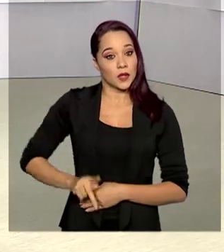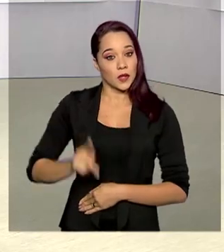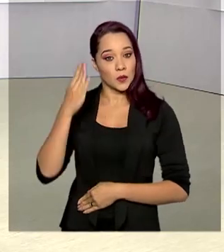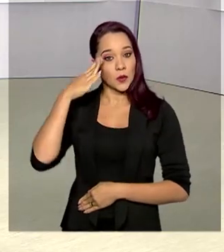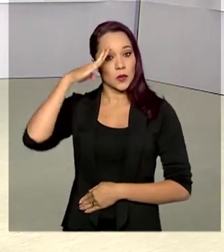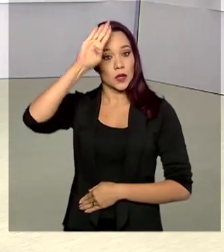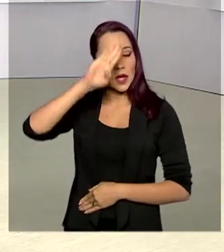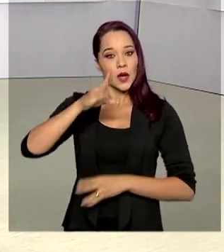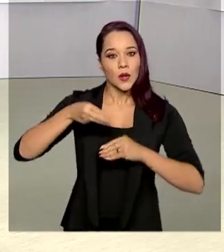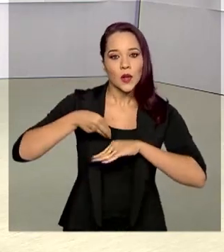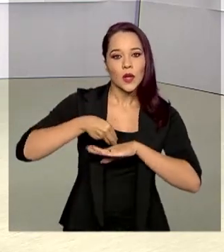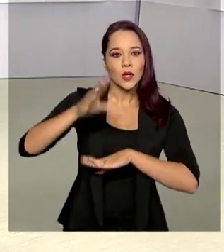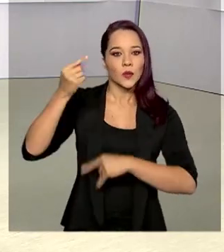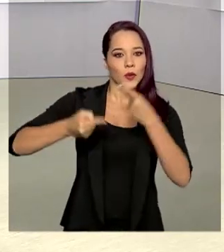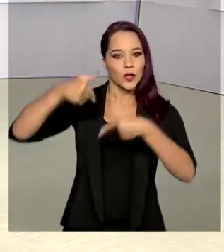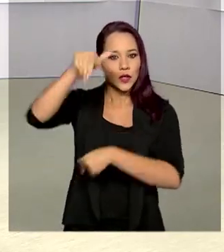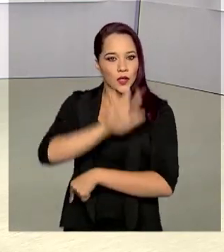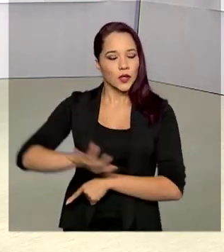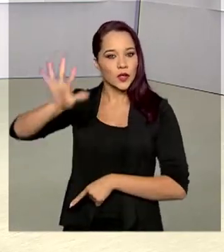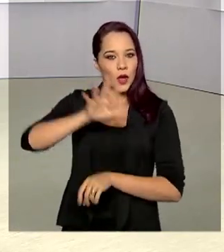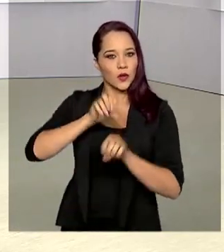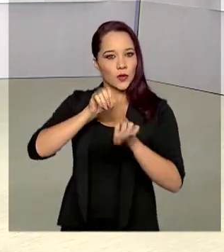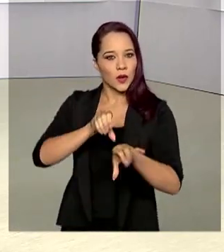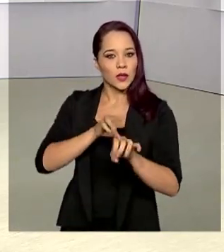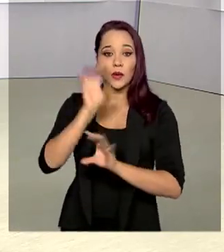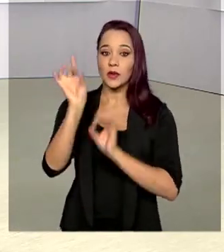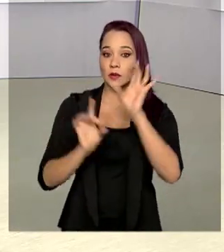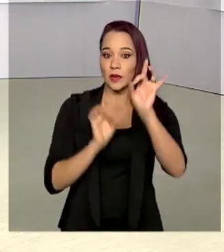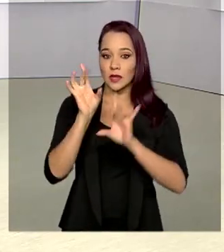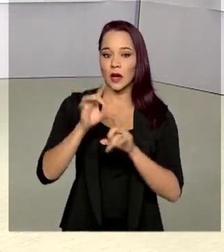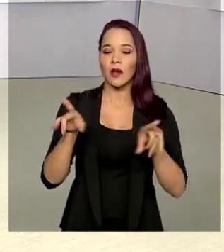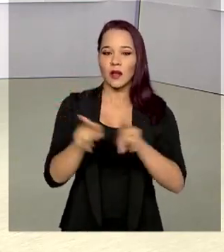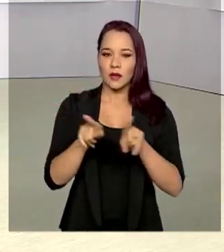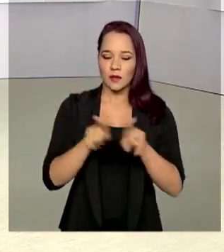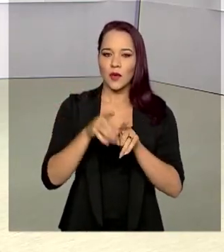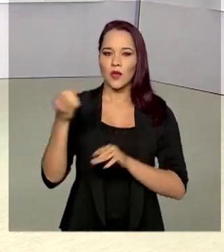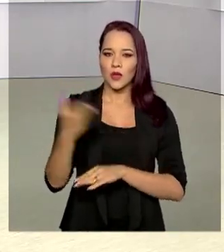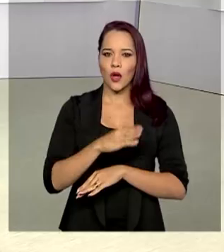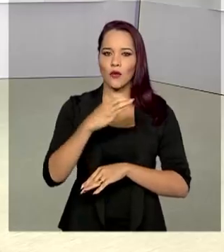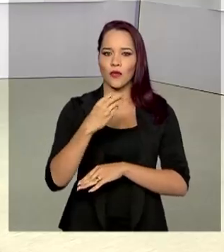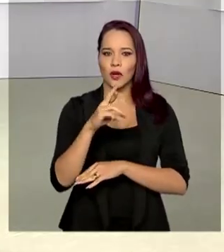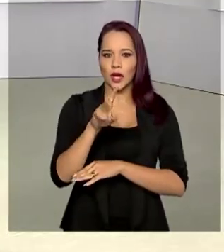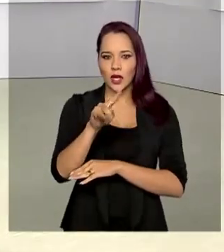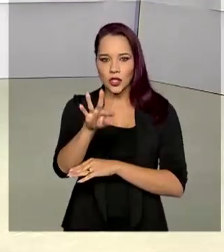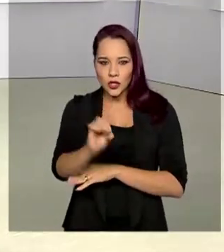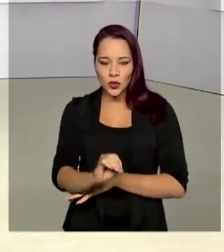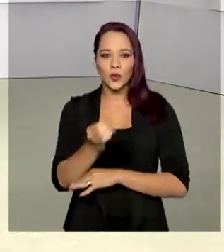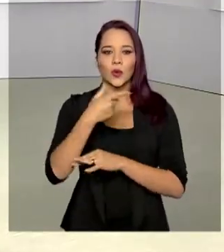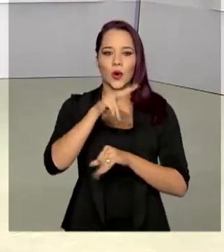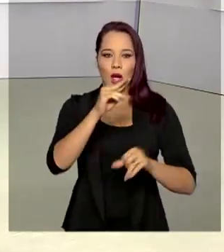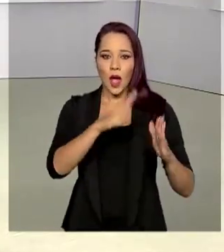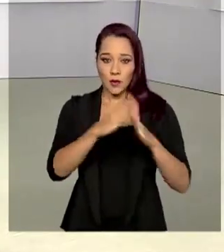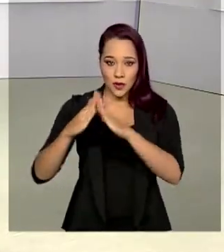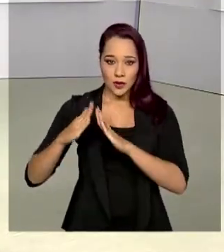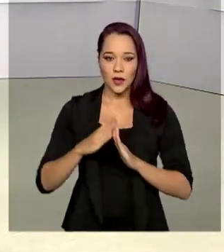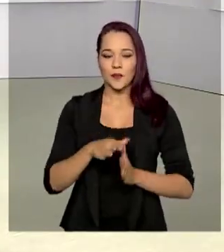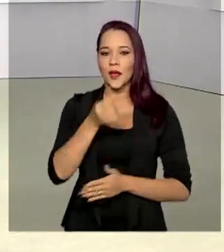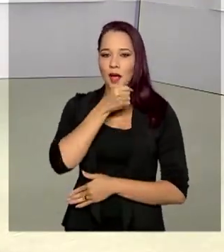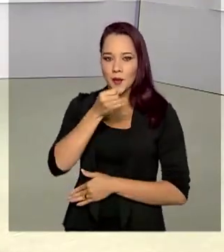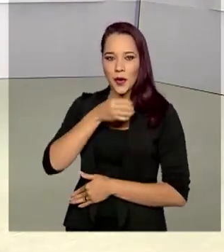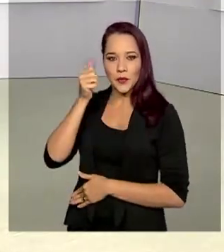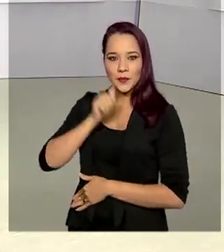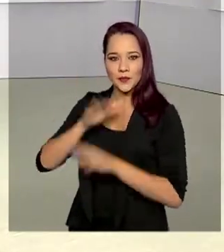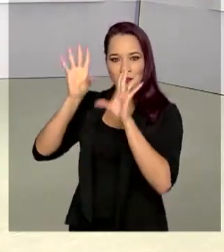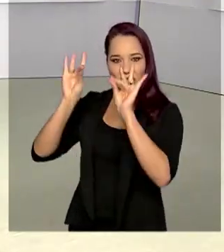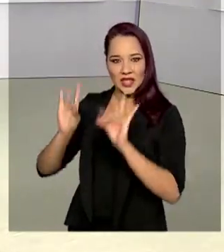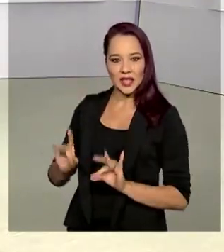Bolsonaro lança a Política Nacional de Educação Especial e também um novo Crédito Habitacional para Sentados. A repórter Gabriela